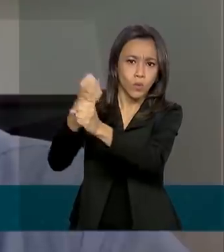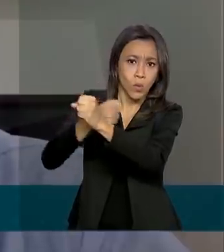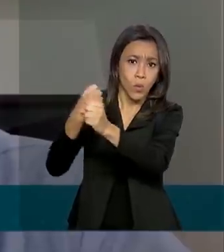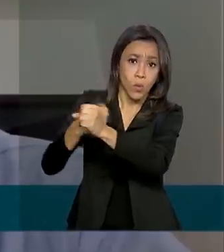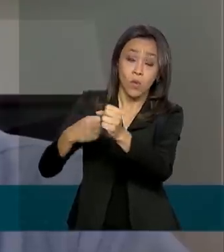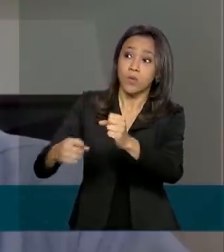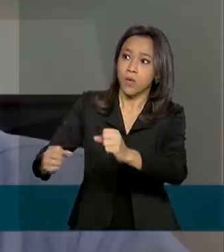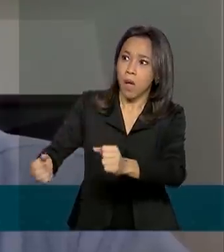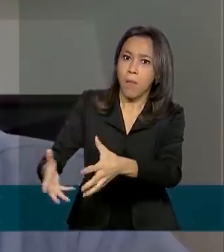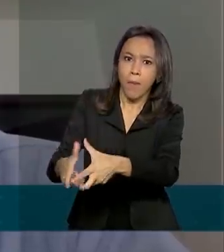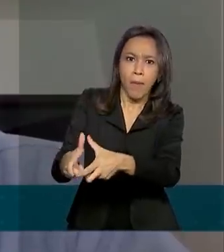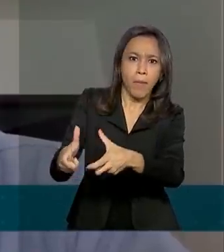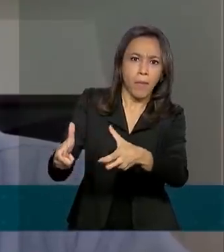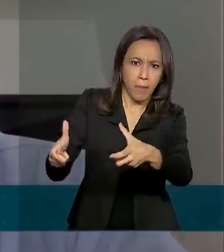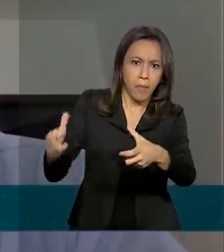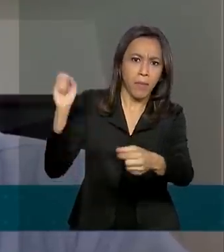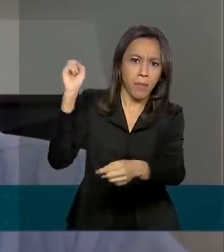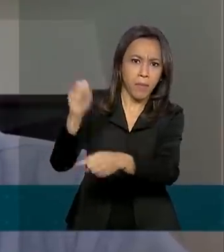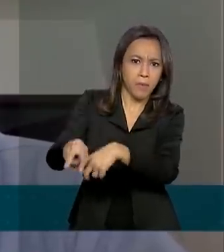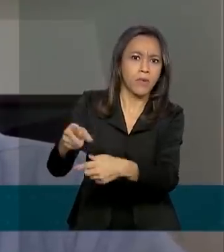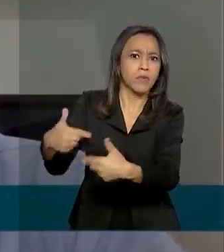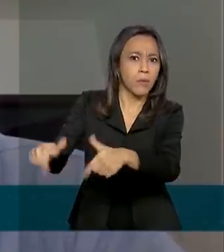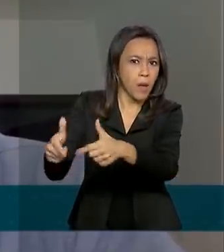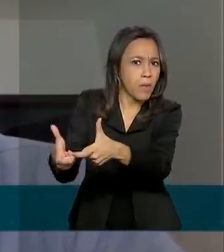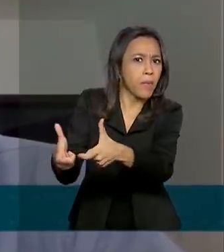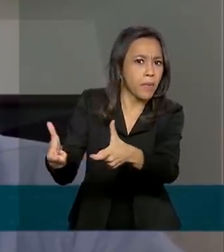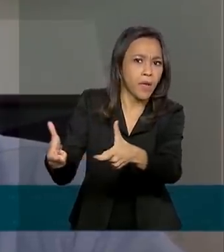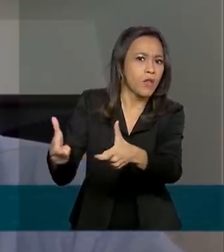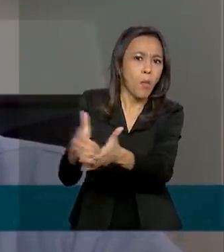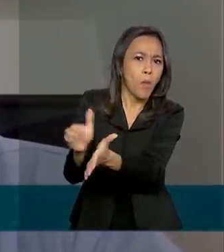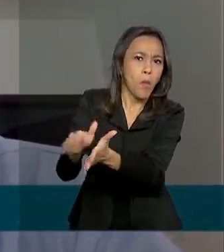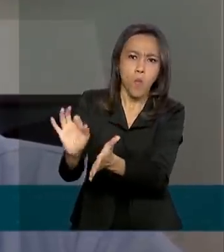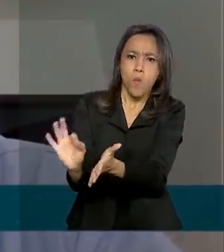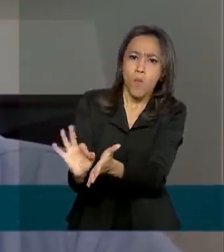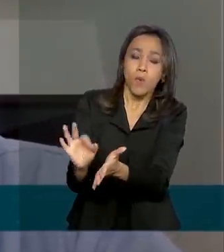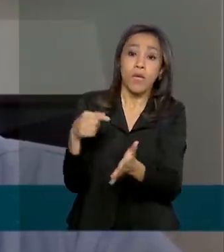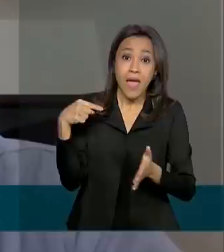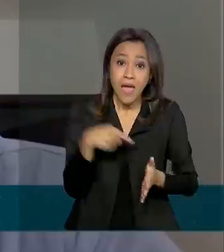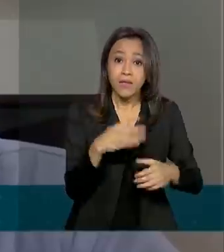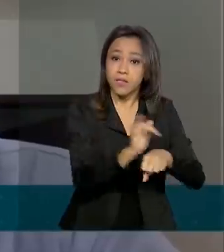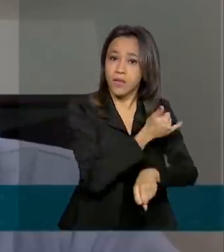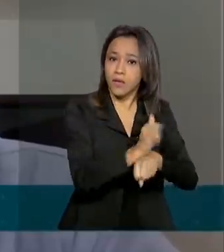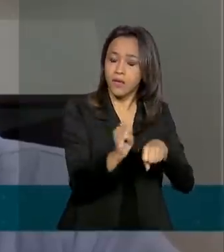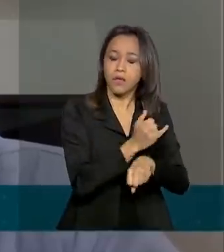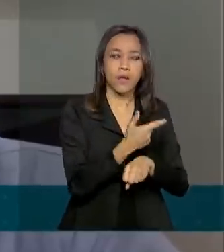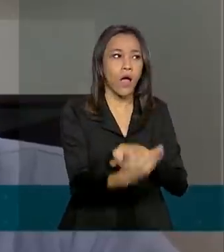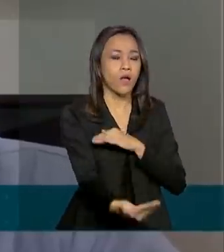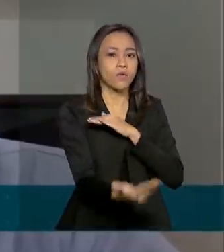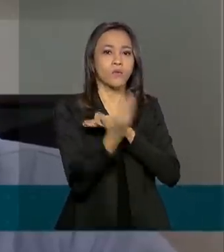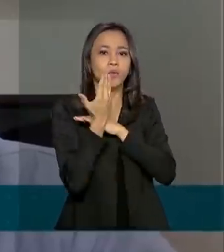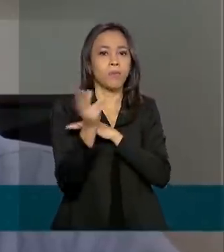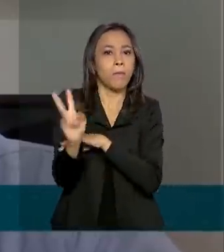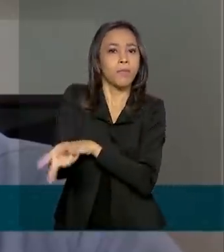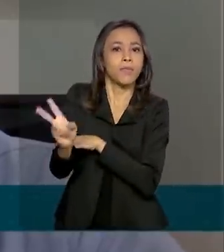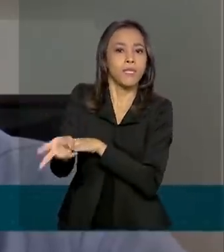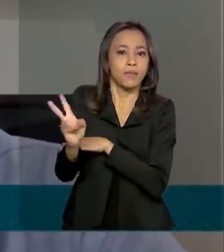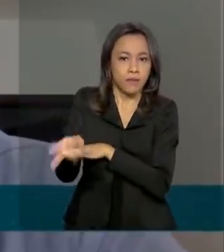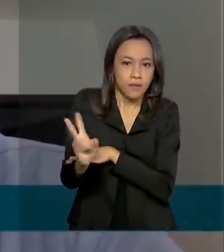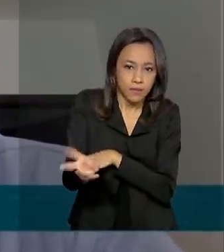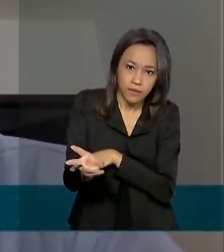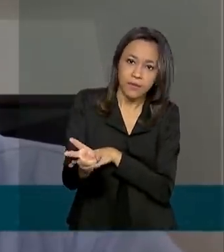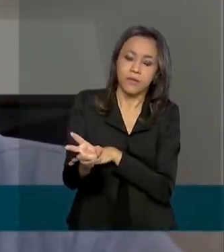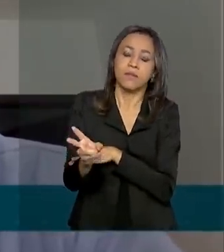emprego, essas medidas permitem imaginar que esse comportamento vai se manter ou até, quem sabe,